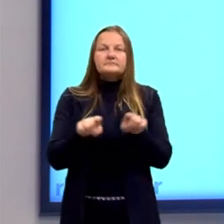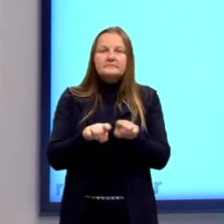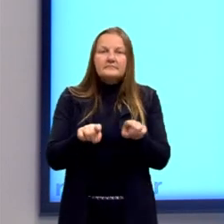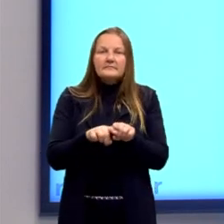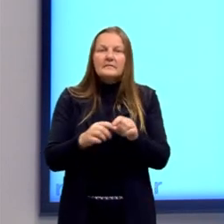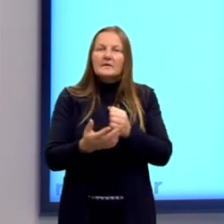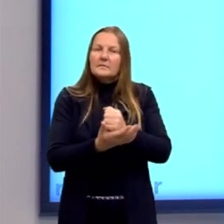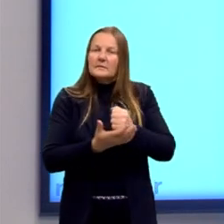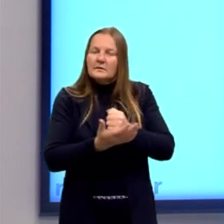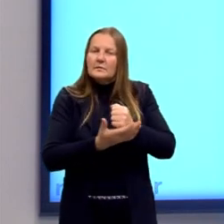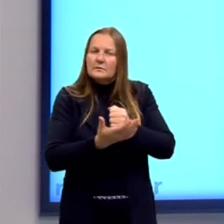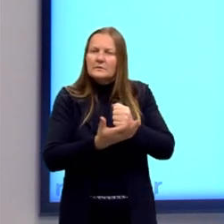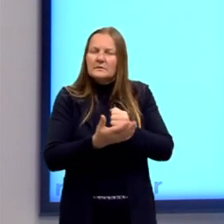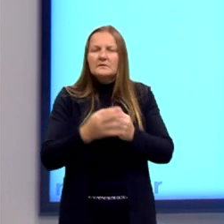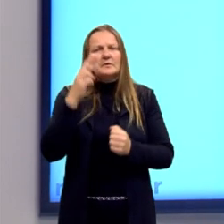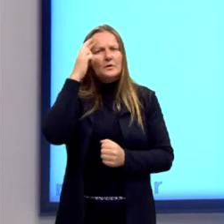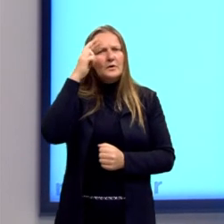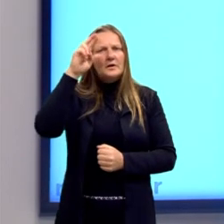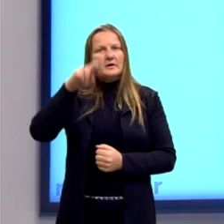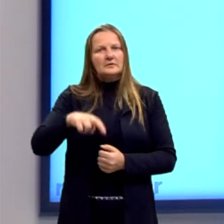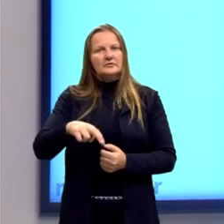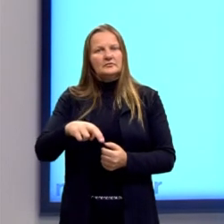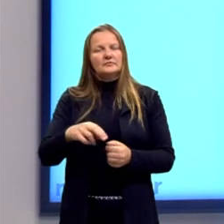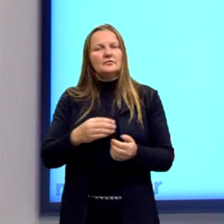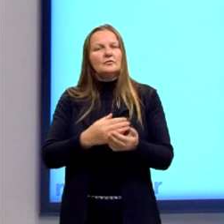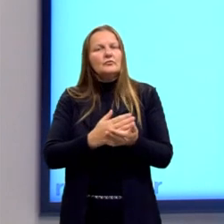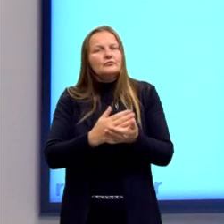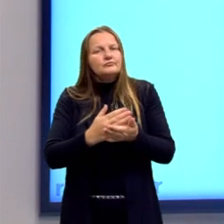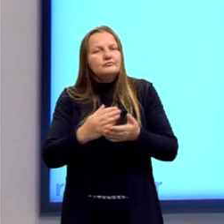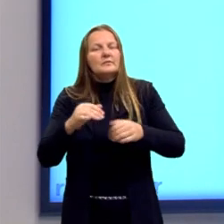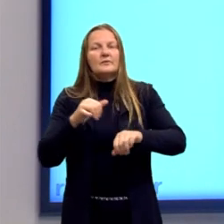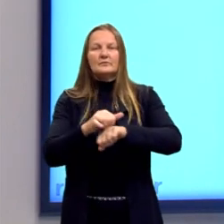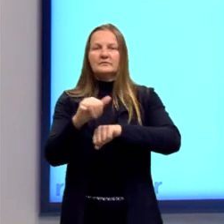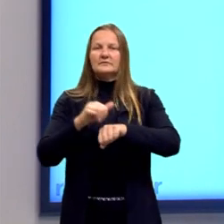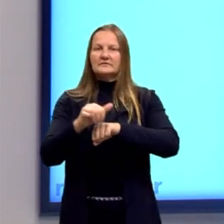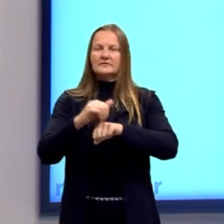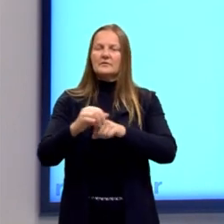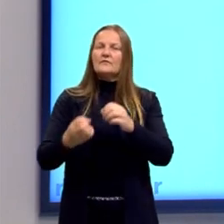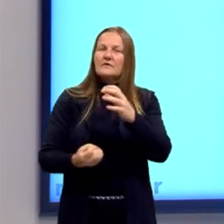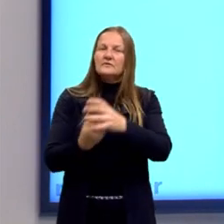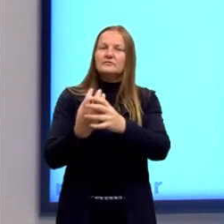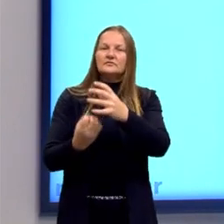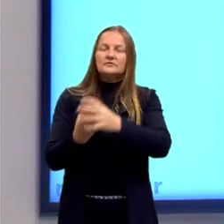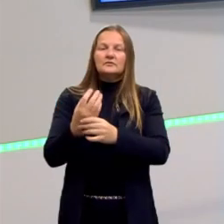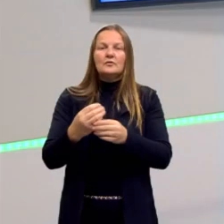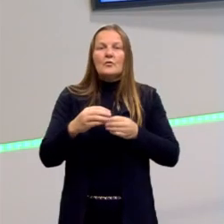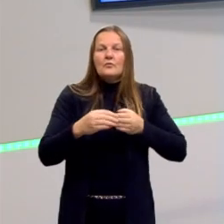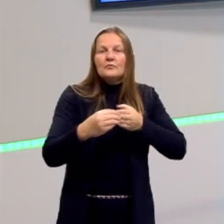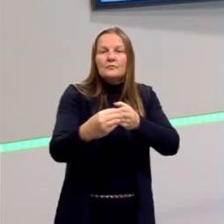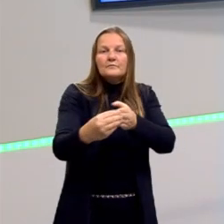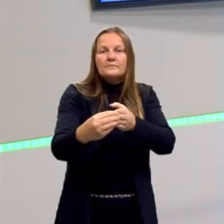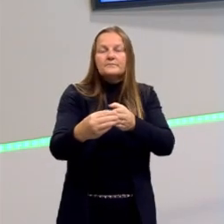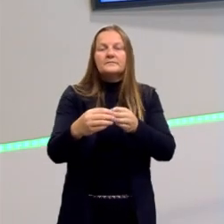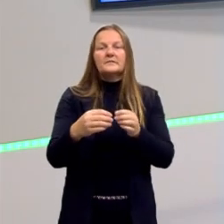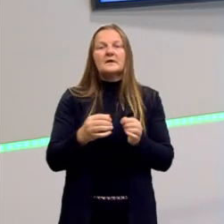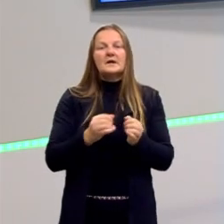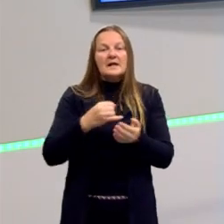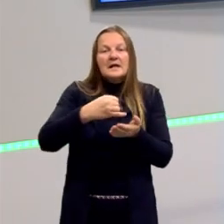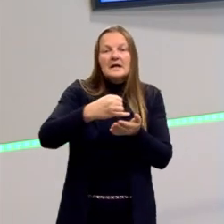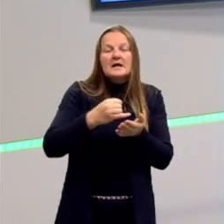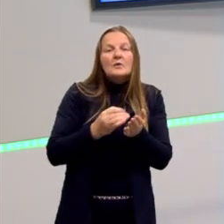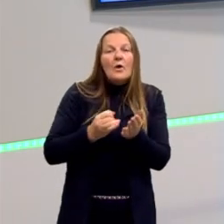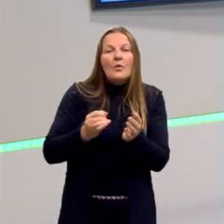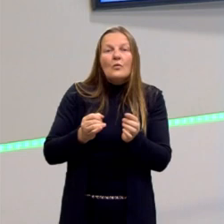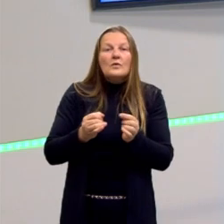no racionalismo e algumas coisas que não aconteceu, que vão surgir correntes filosóficas. Entre elas, o